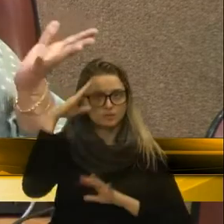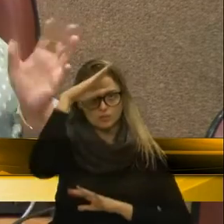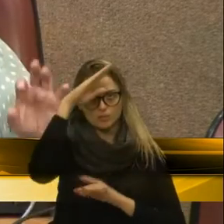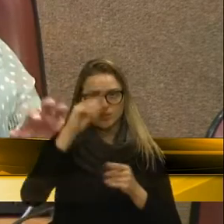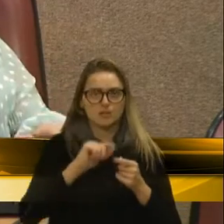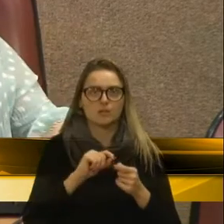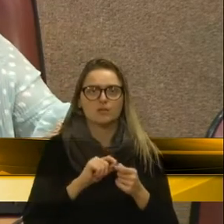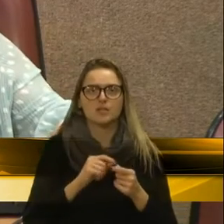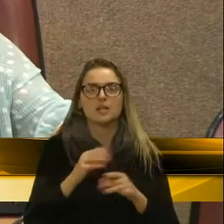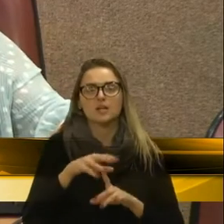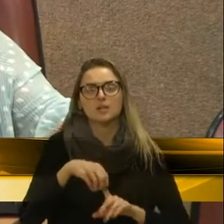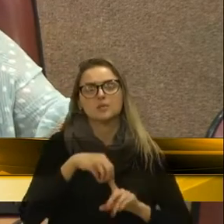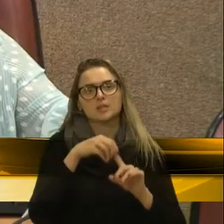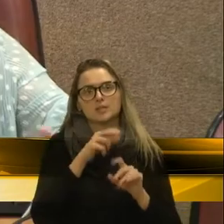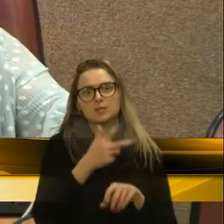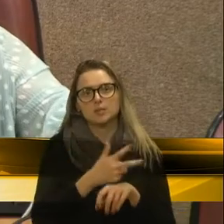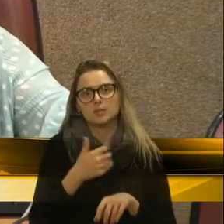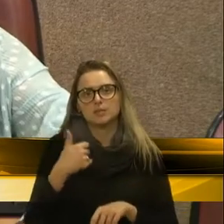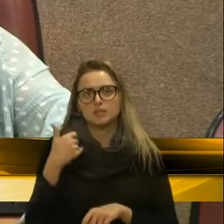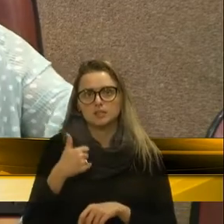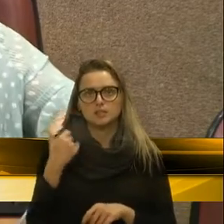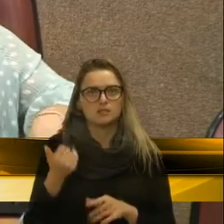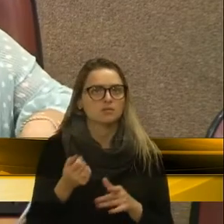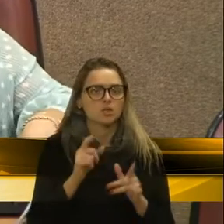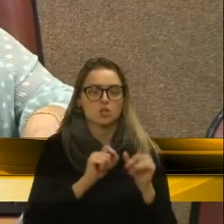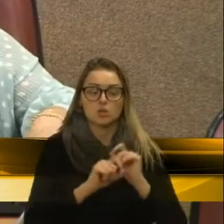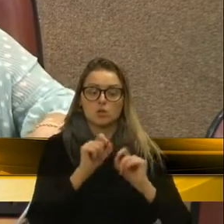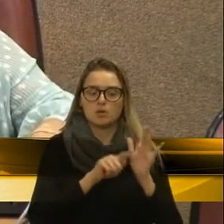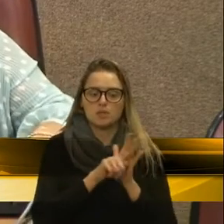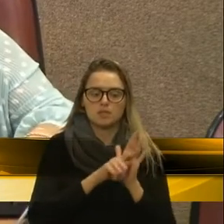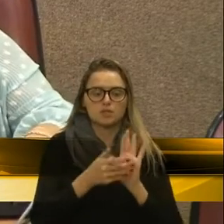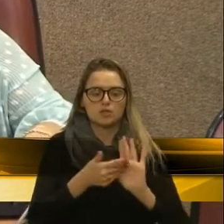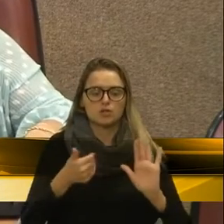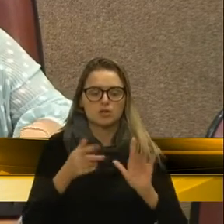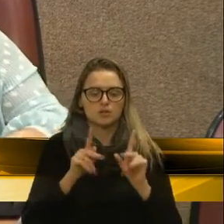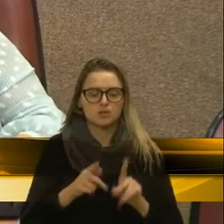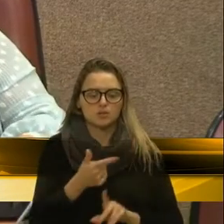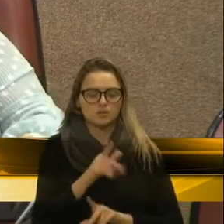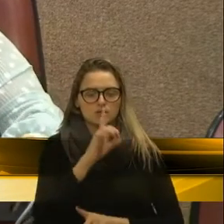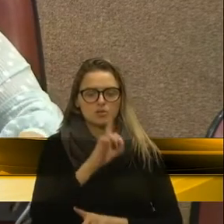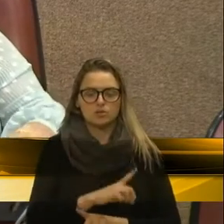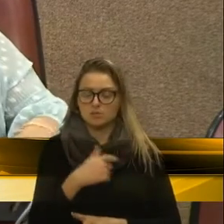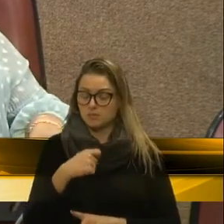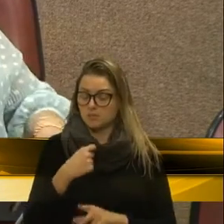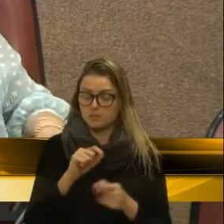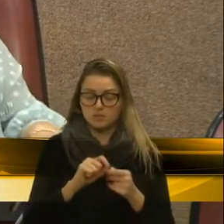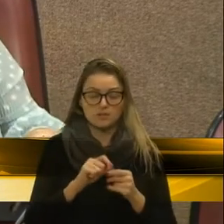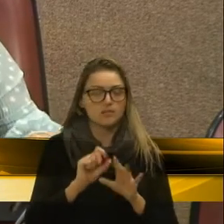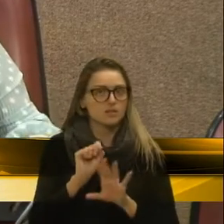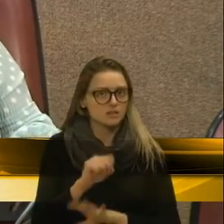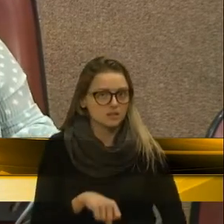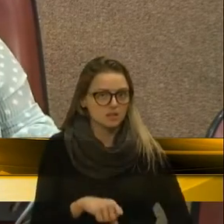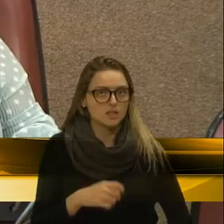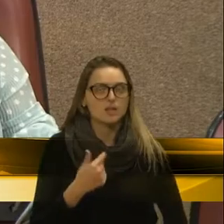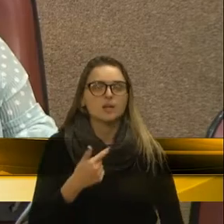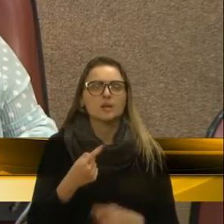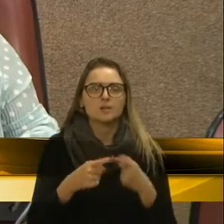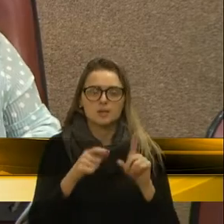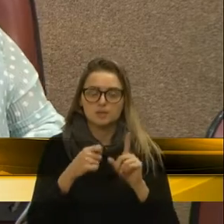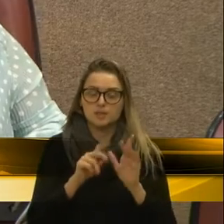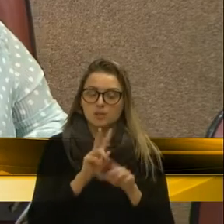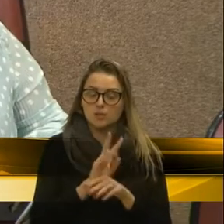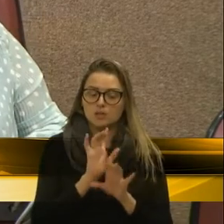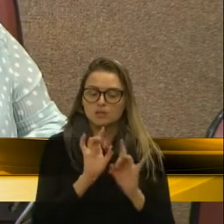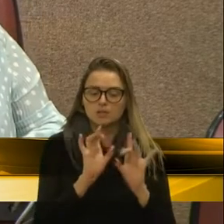principalmente para os idosos, né? Quanto o pente fino, excelente, tem que fazer mesmo. Mas tem que ter esse cuidado com os idosos,